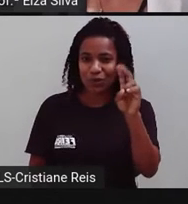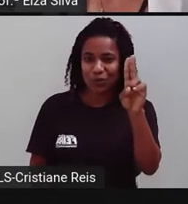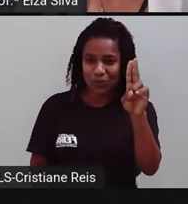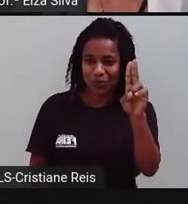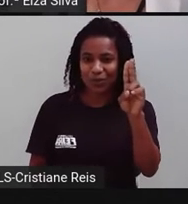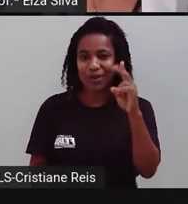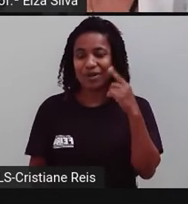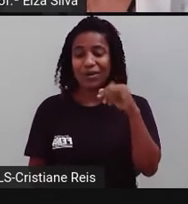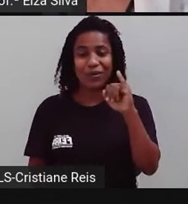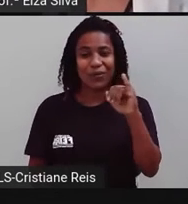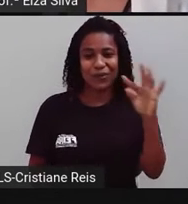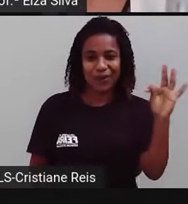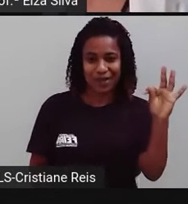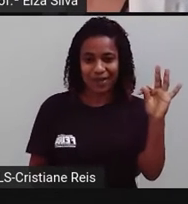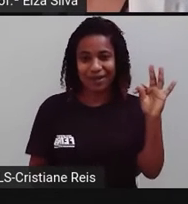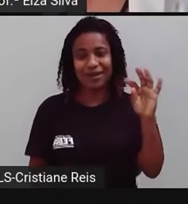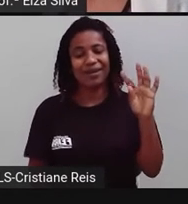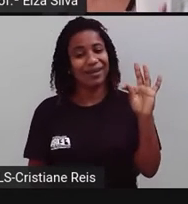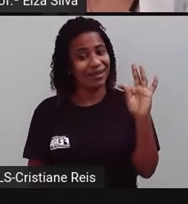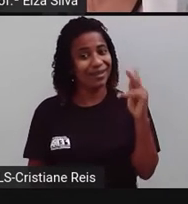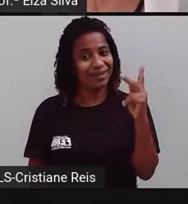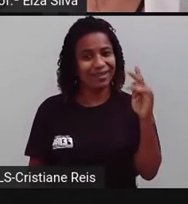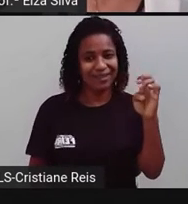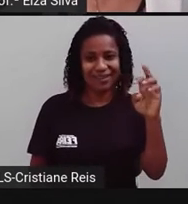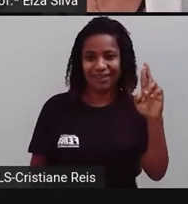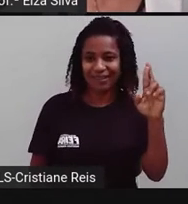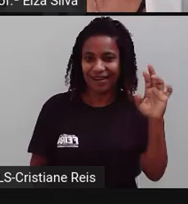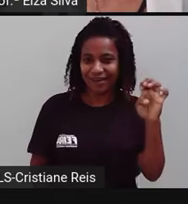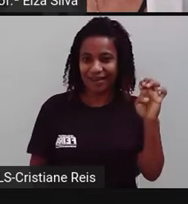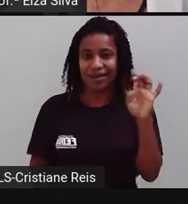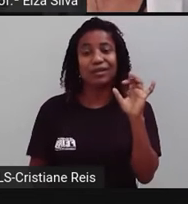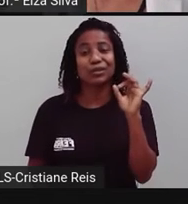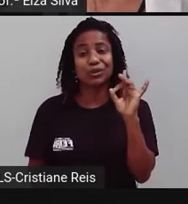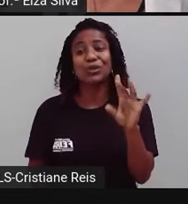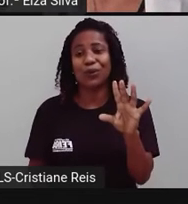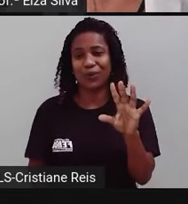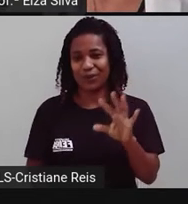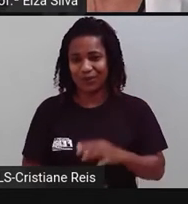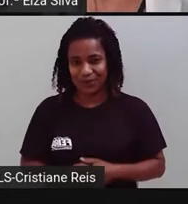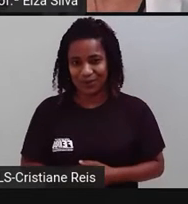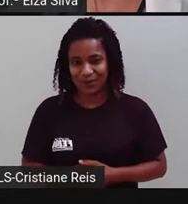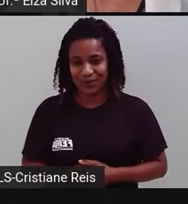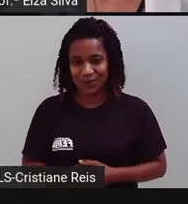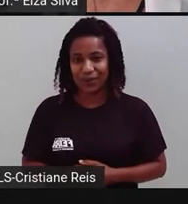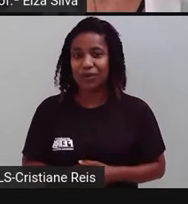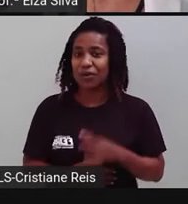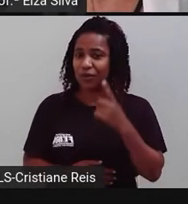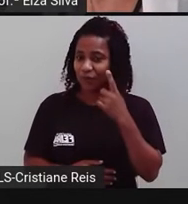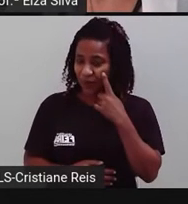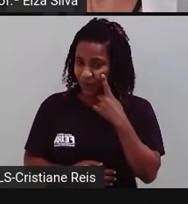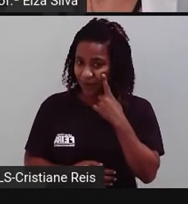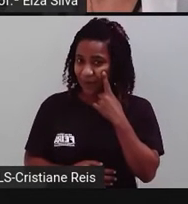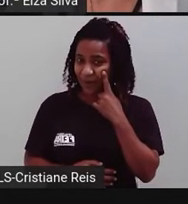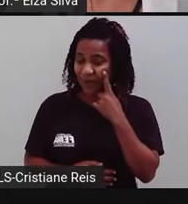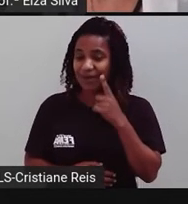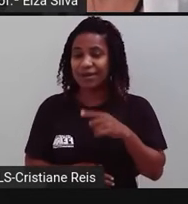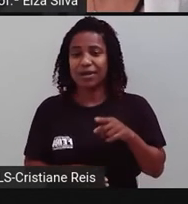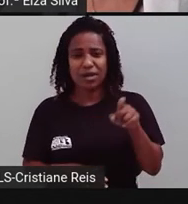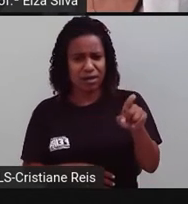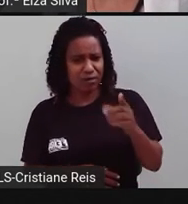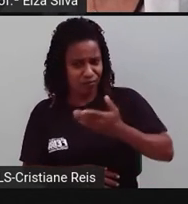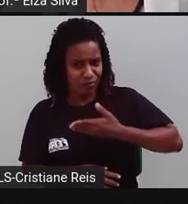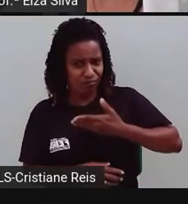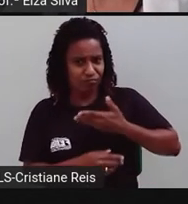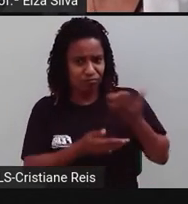we were, and they were. So, was he friendly? Ele foi amigável? Yes, he